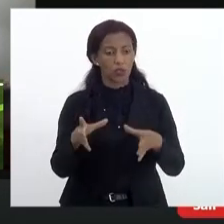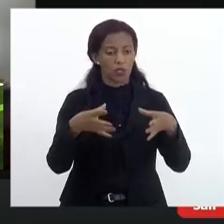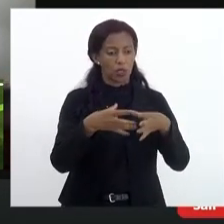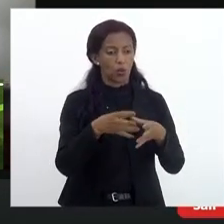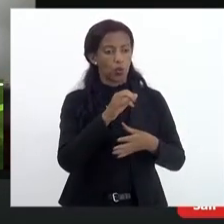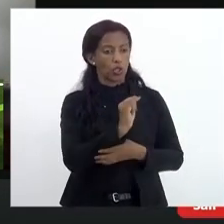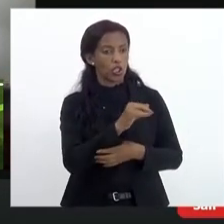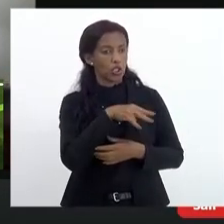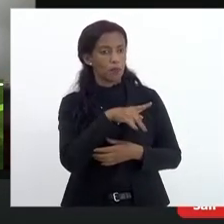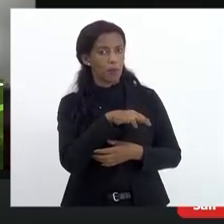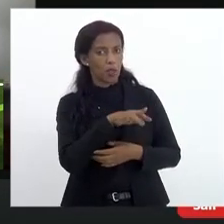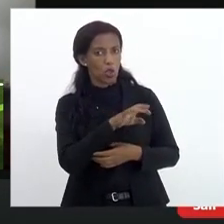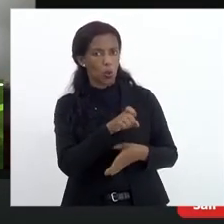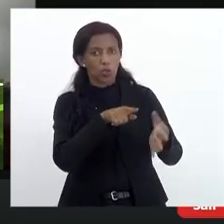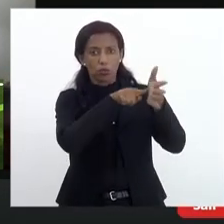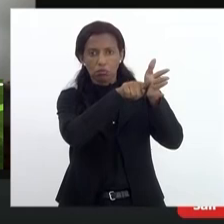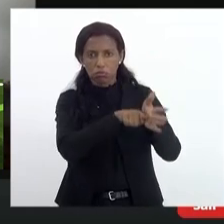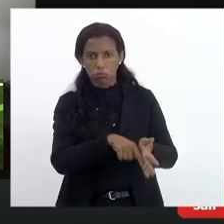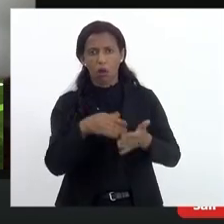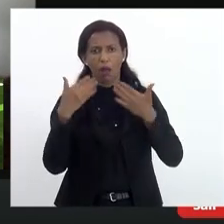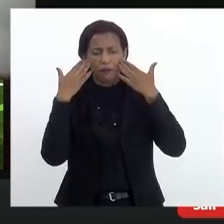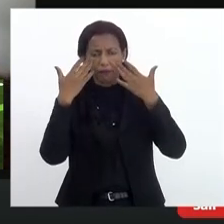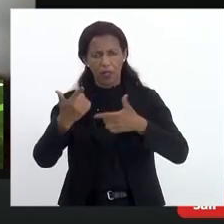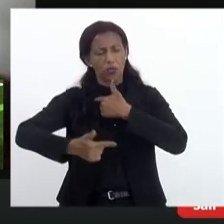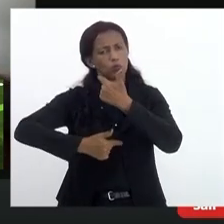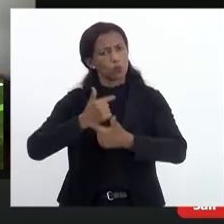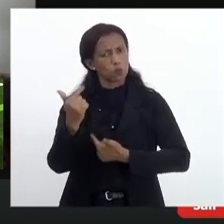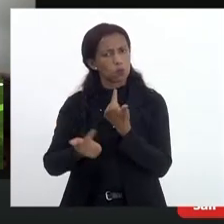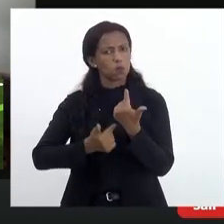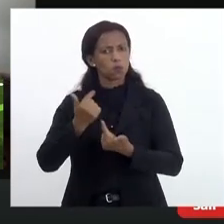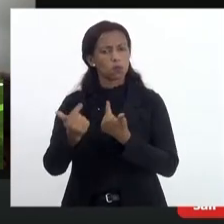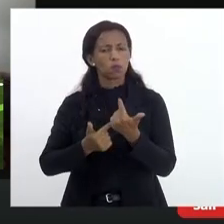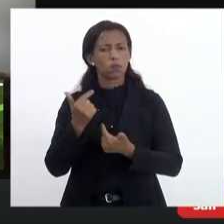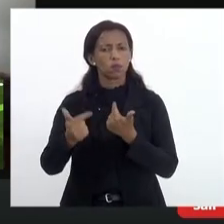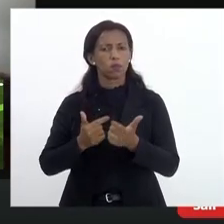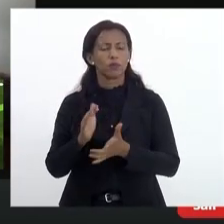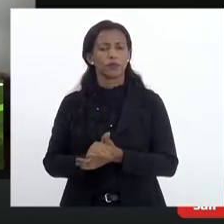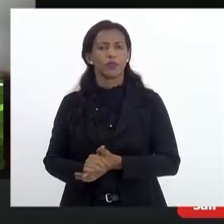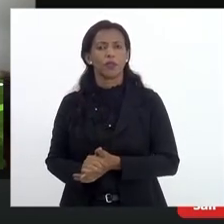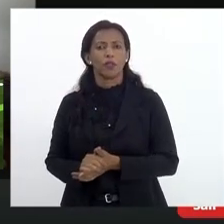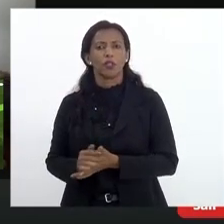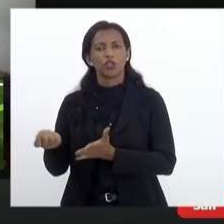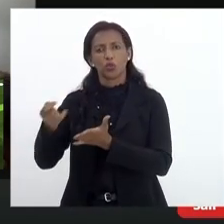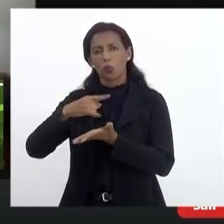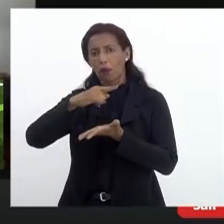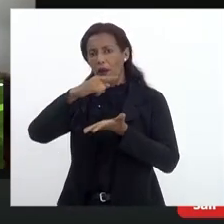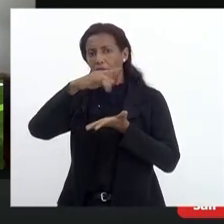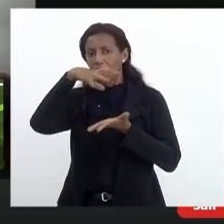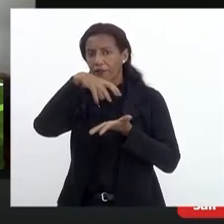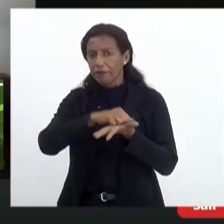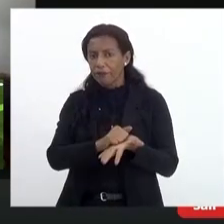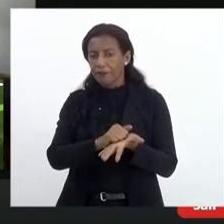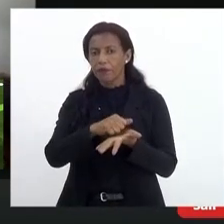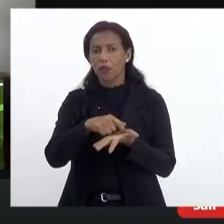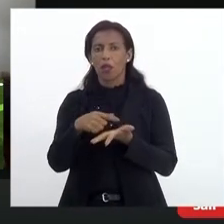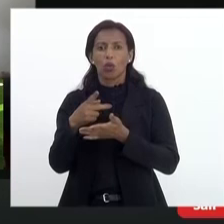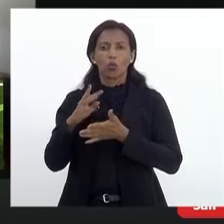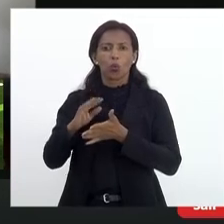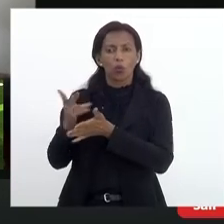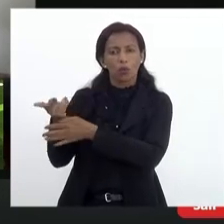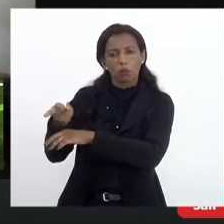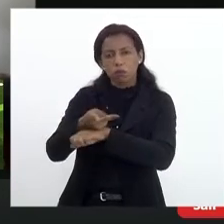estão à frente, trabalhando arduamente de um recadastramento, de toda uma busca dessas